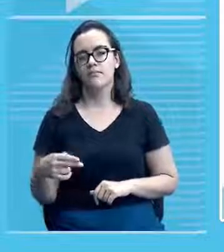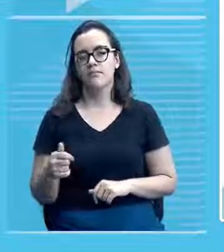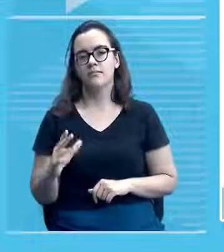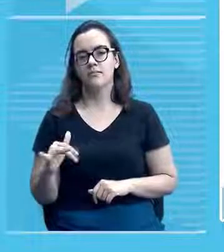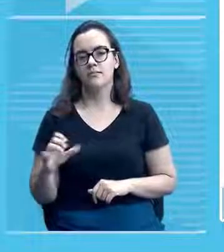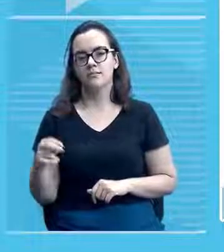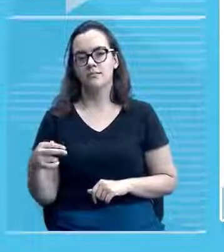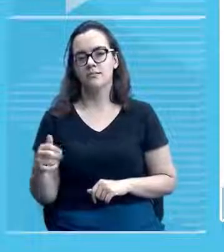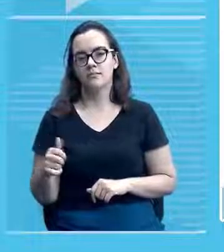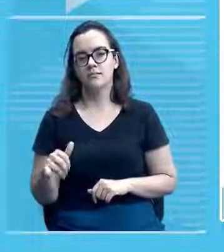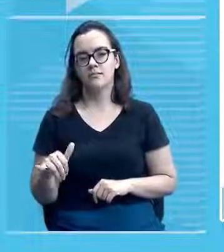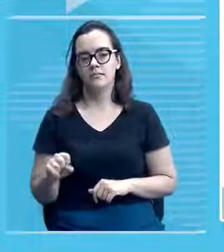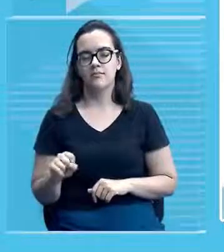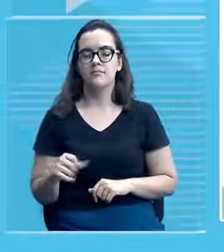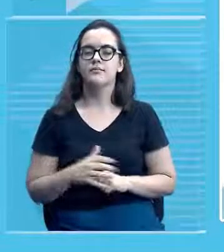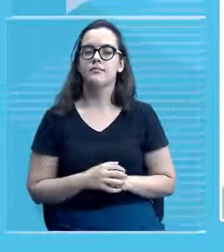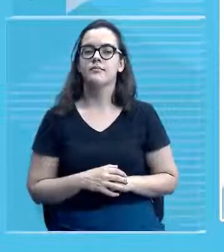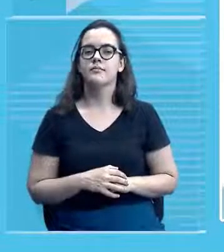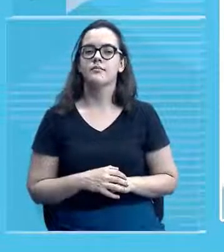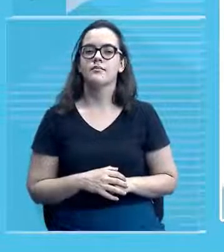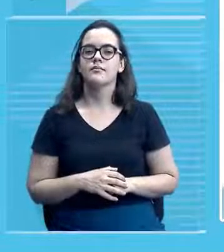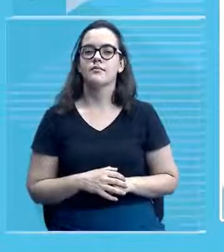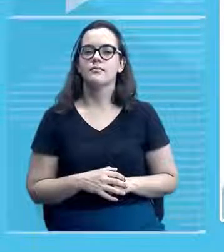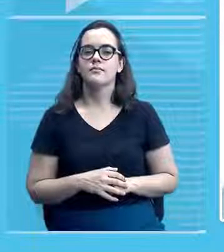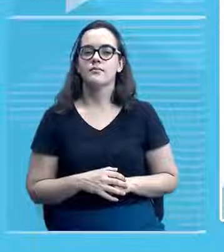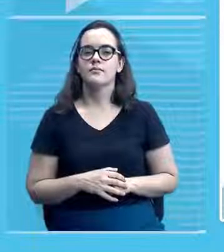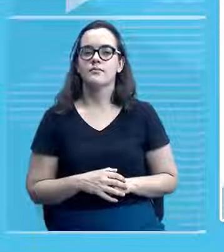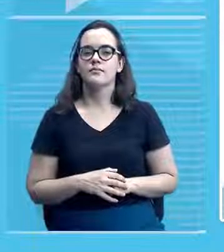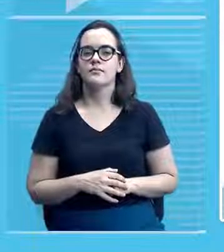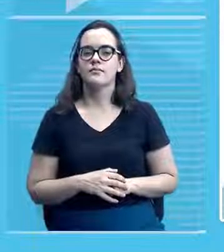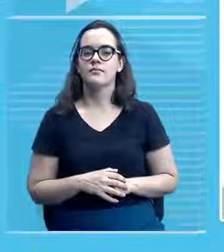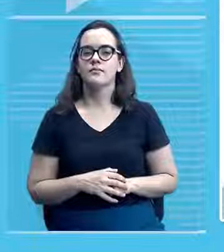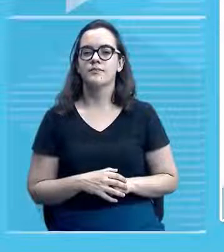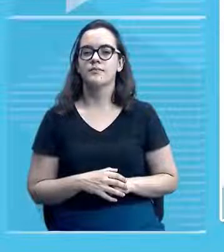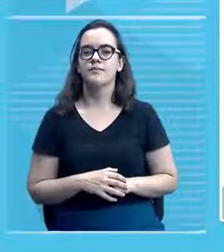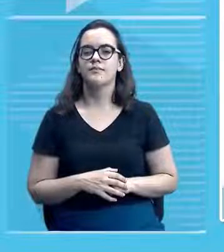aproveitamento racional e planejado de seus produtos.